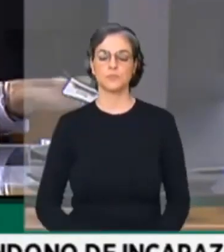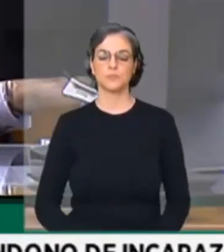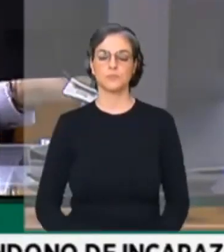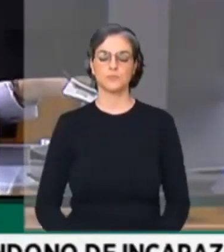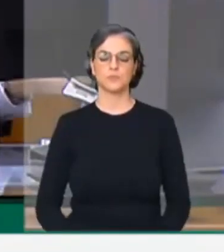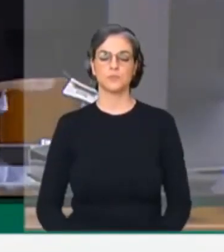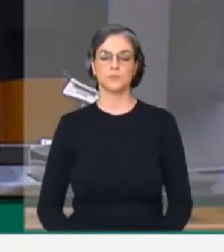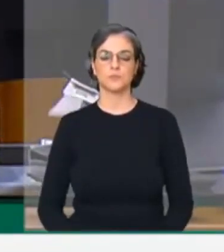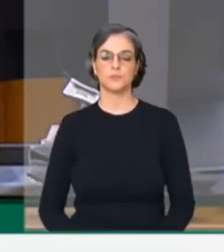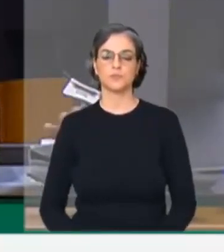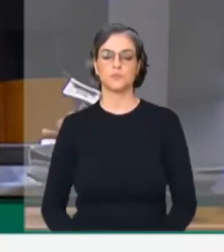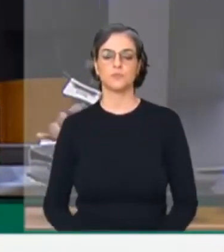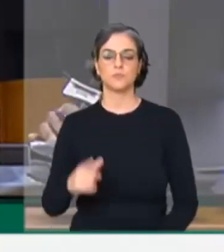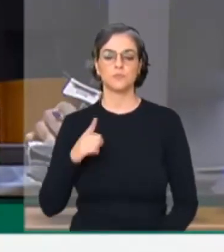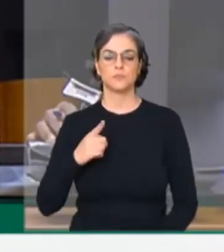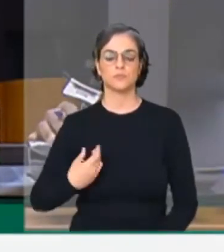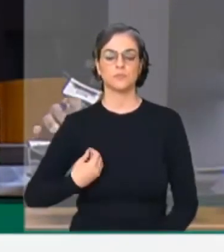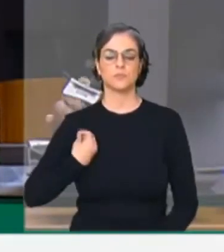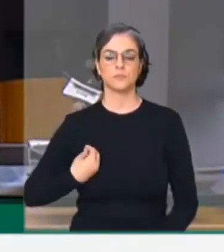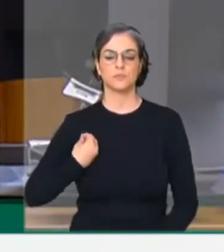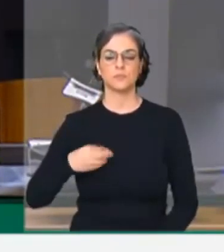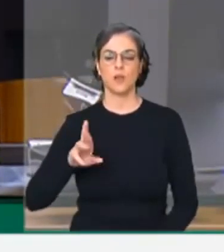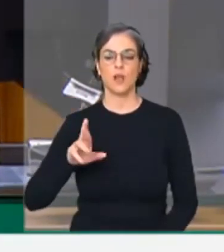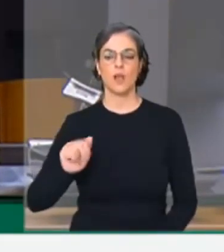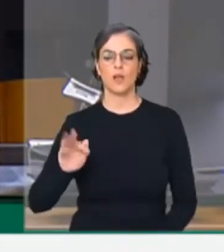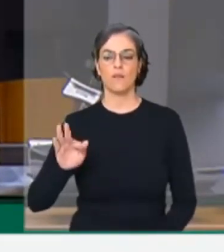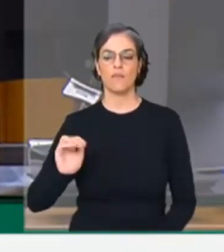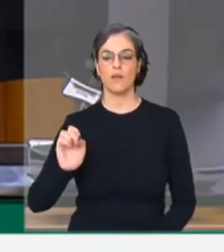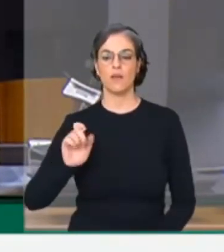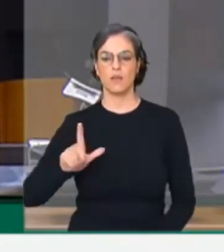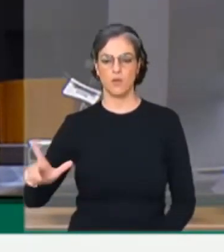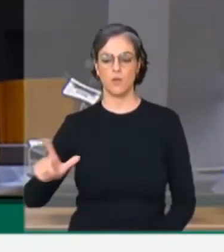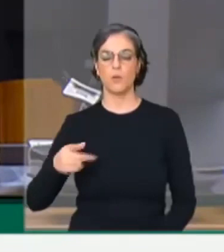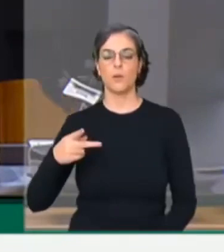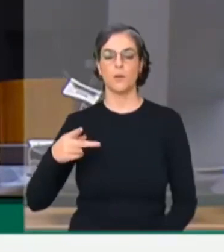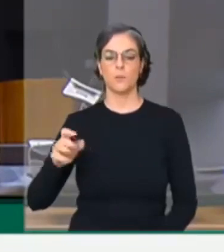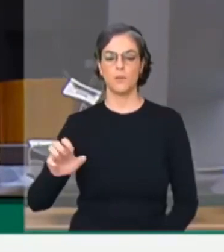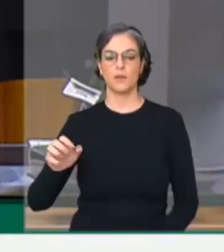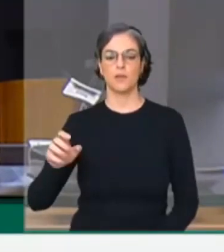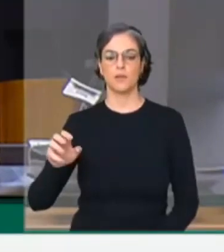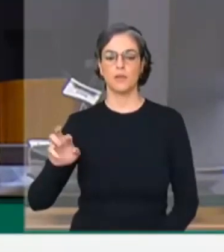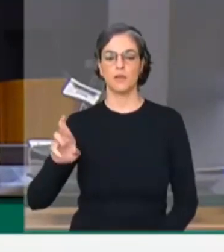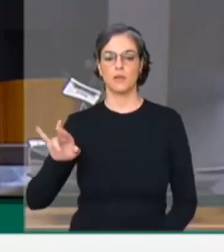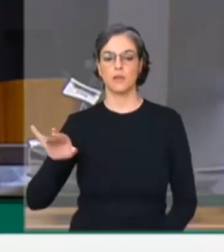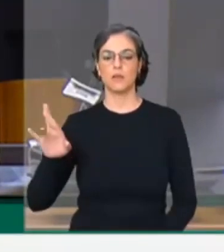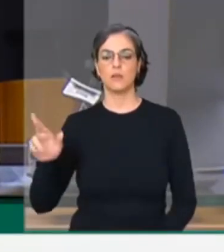Encontra-se presente o Sr. Rafael Pereira de Souza,